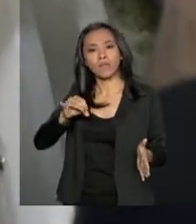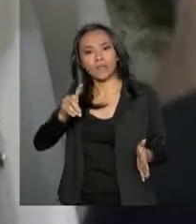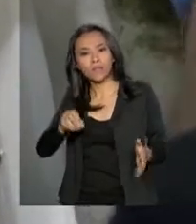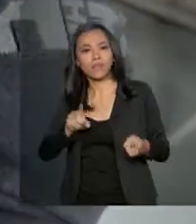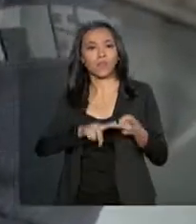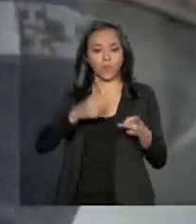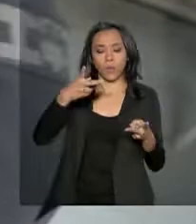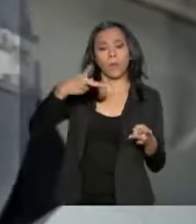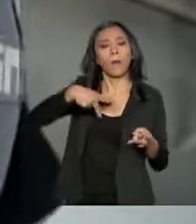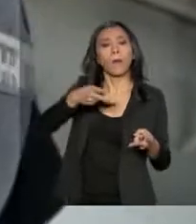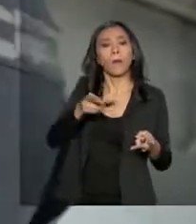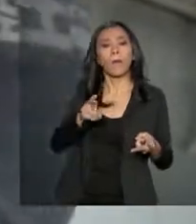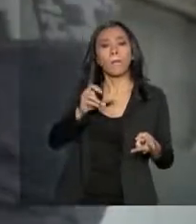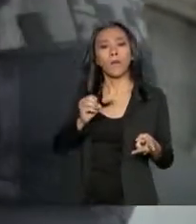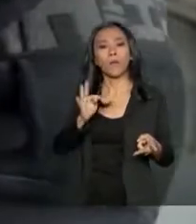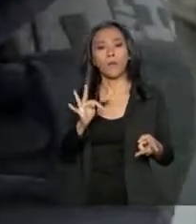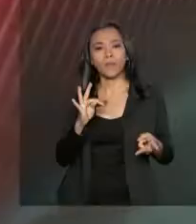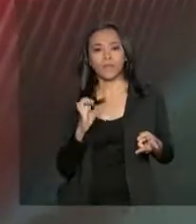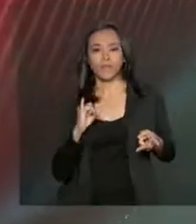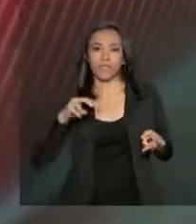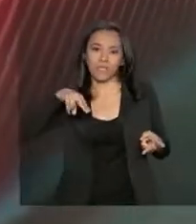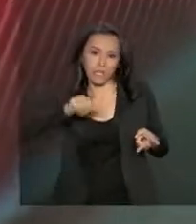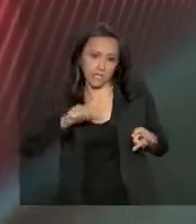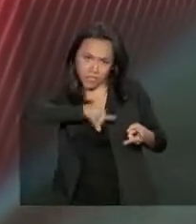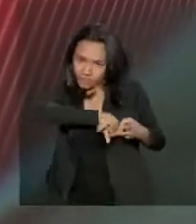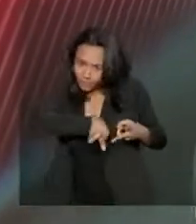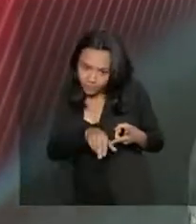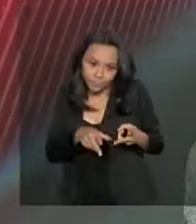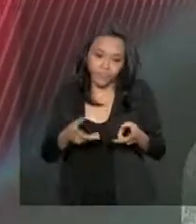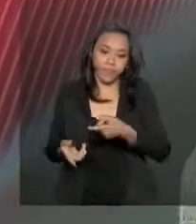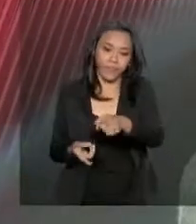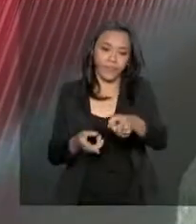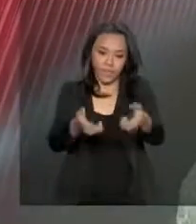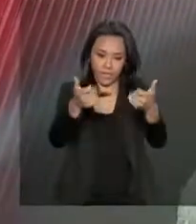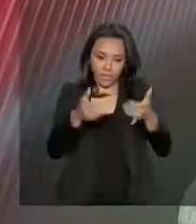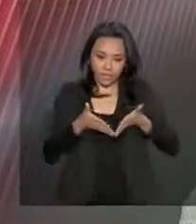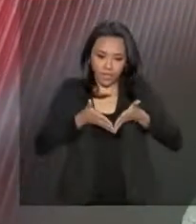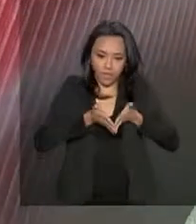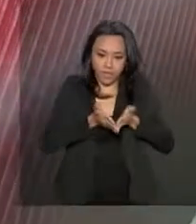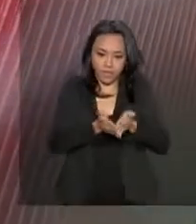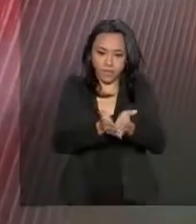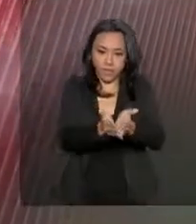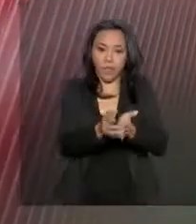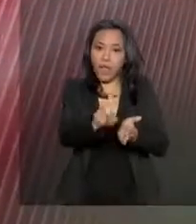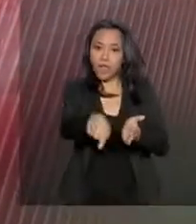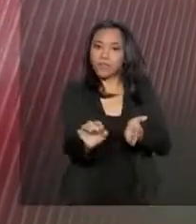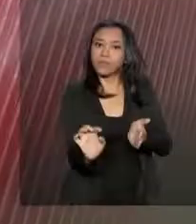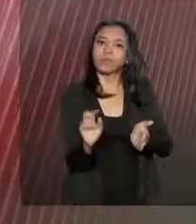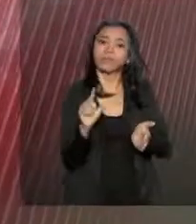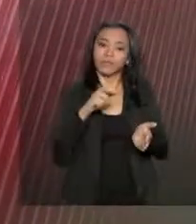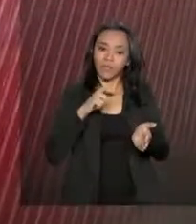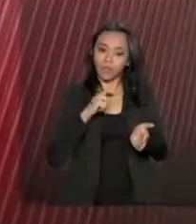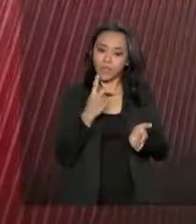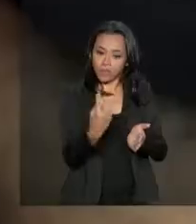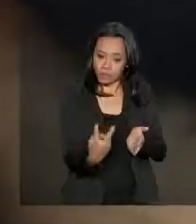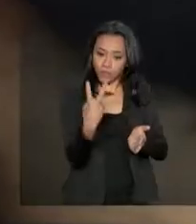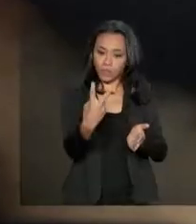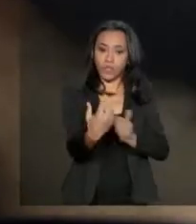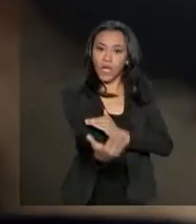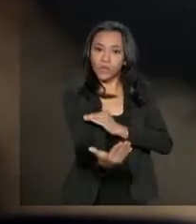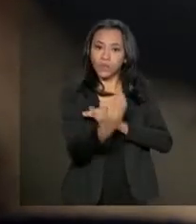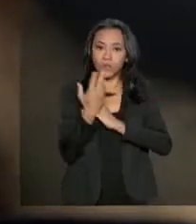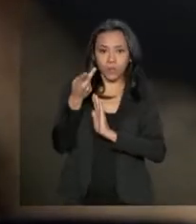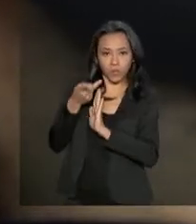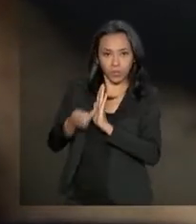Esses pesquisadores estão a bordo do navio Almirante Maximiano, uma das duas embarcações que atende o ProAntar. O